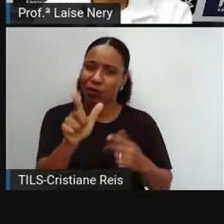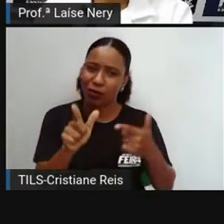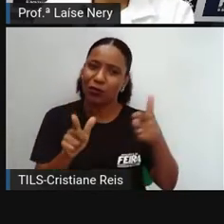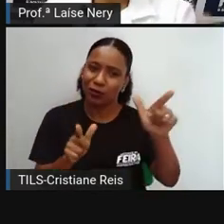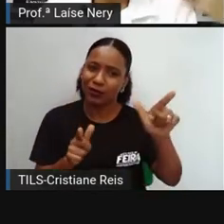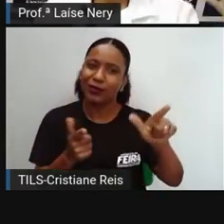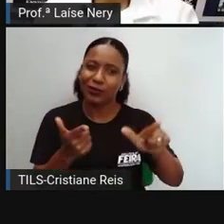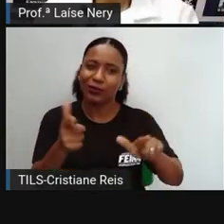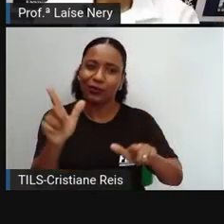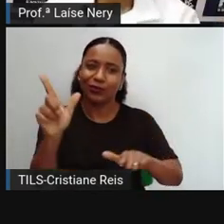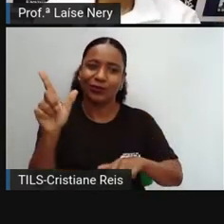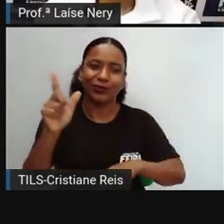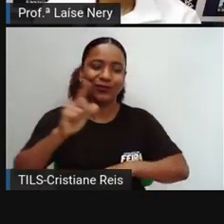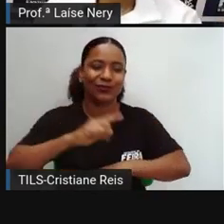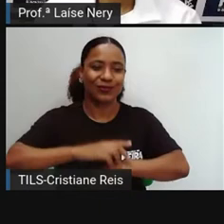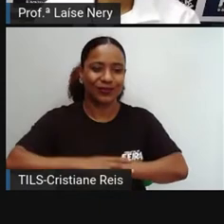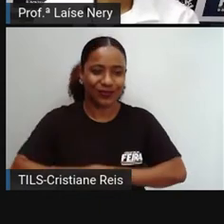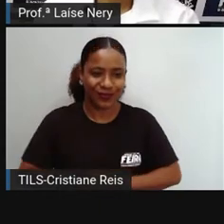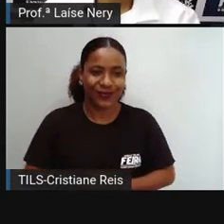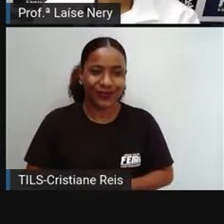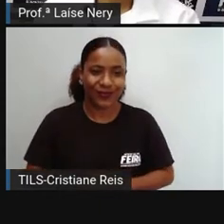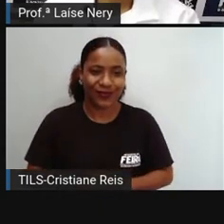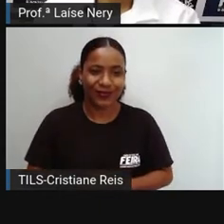já não causam essa